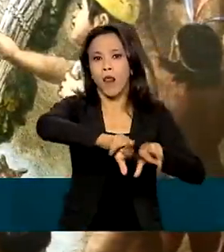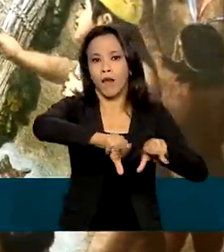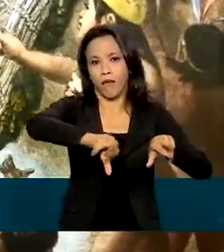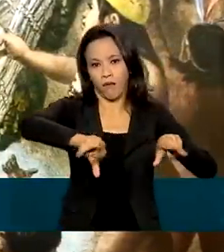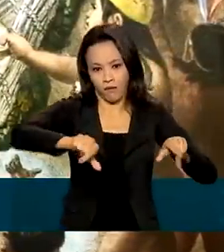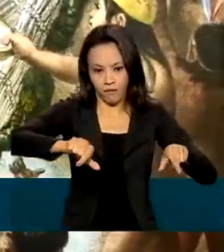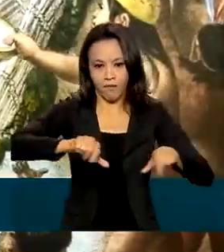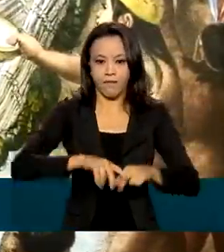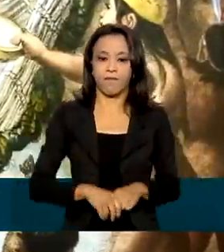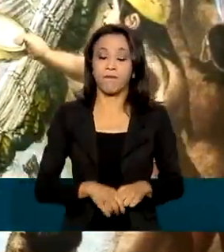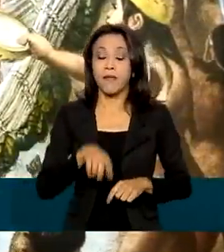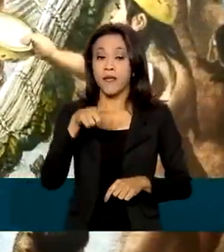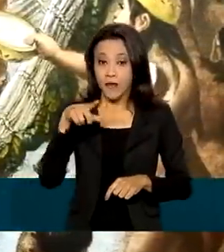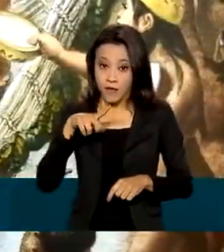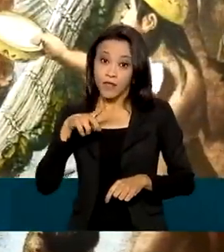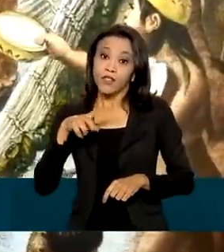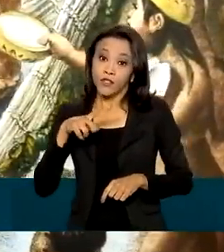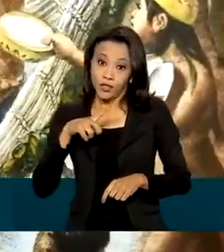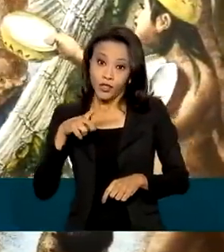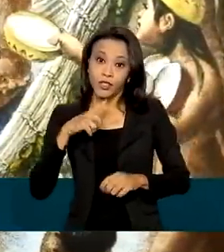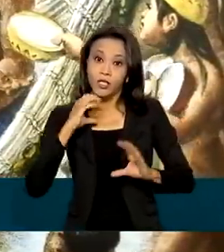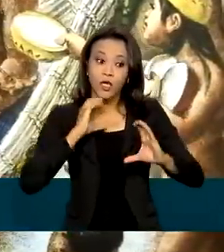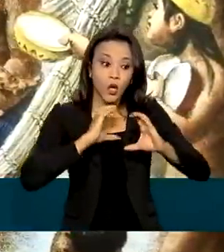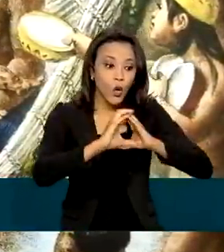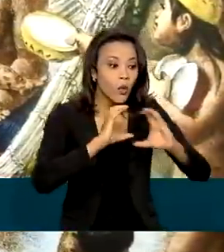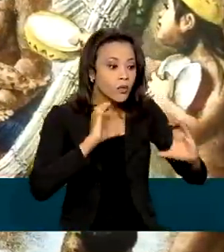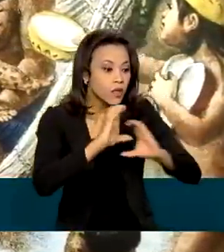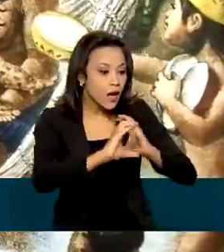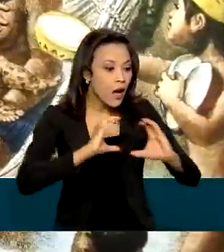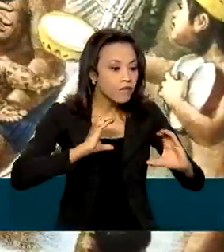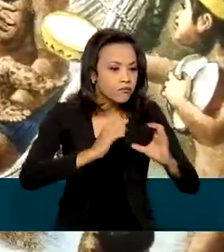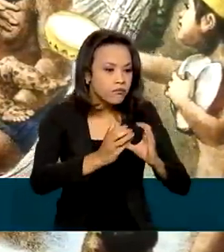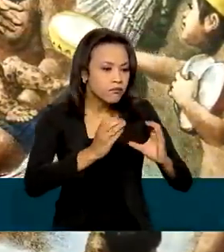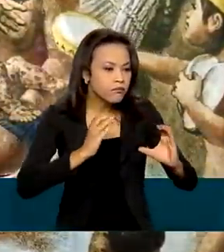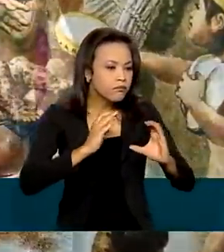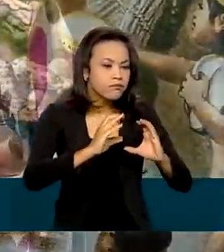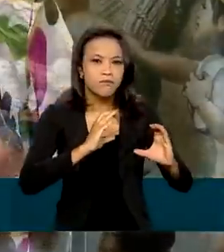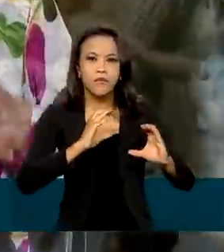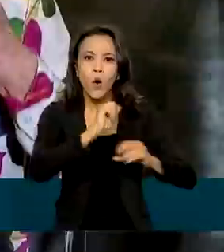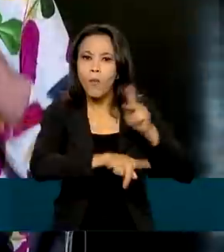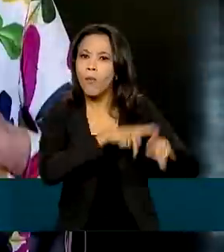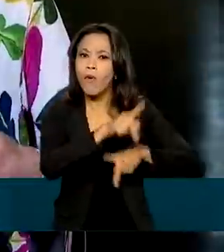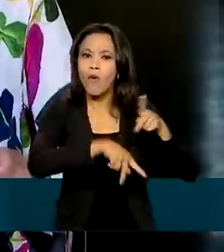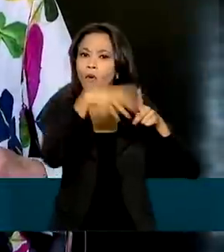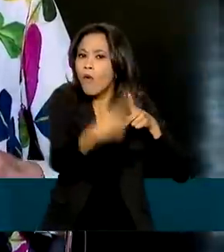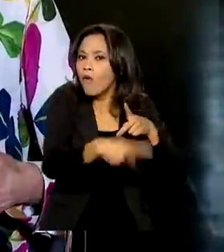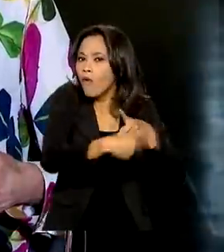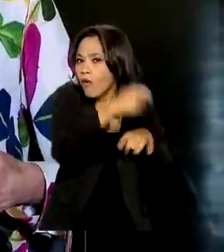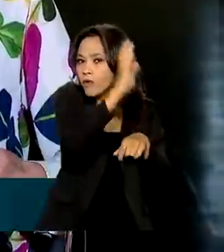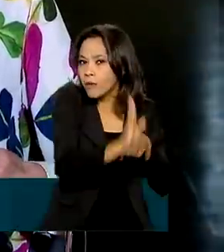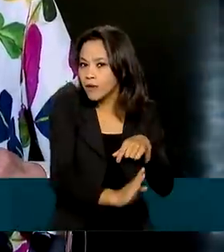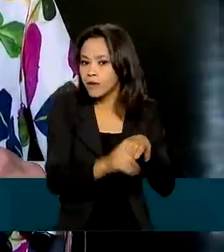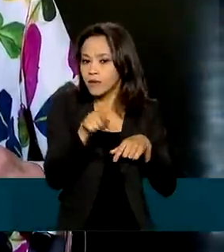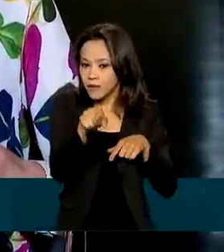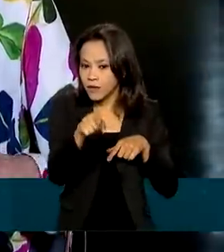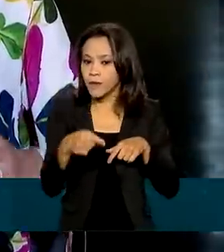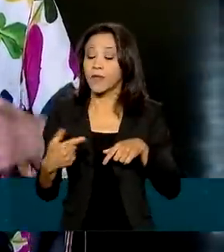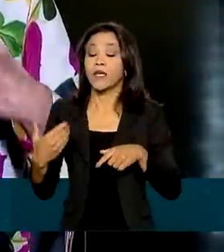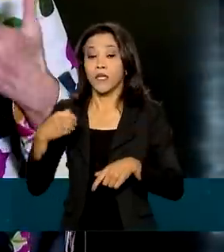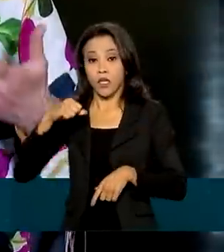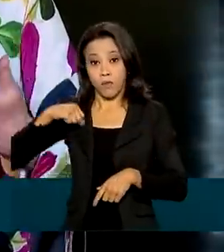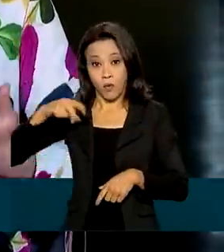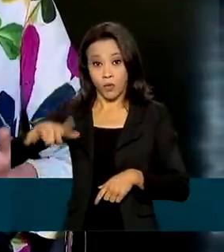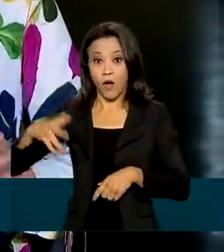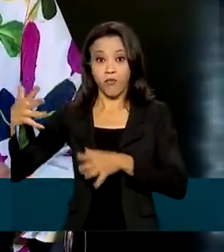Eles tinham que se comunicar com os povos que habitavam aqui. Então, eles deixam aqui alguns portugueses